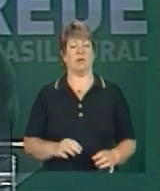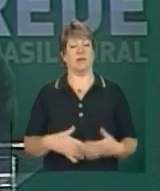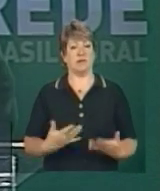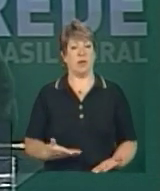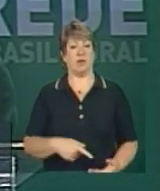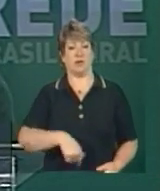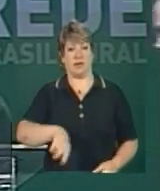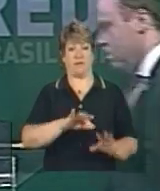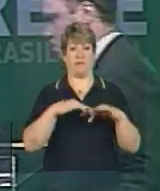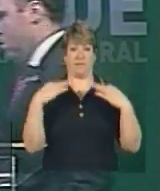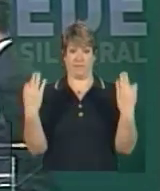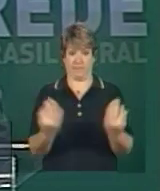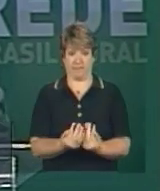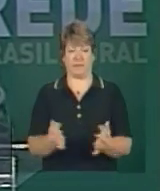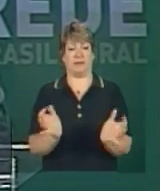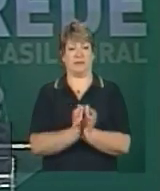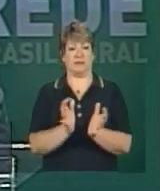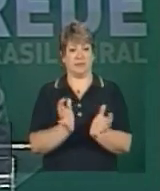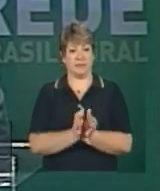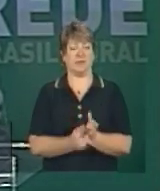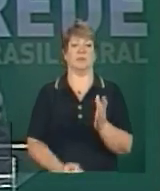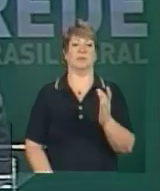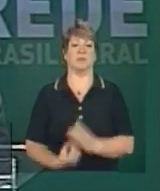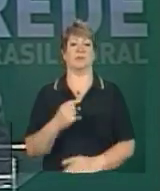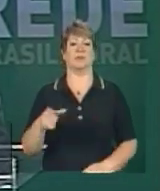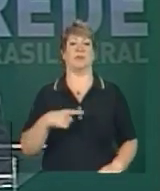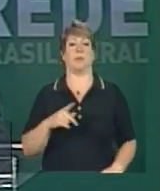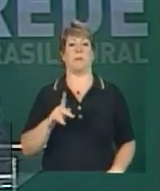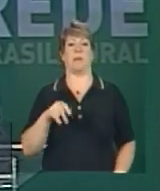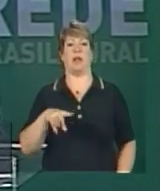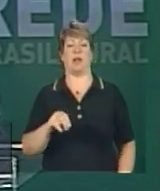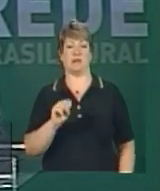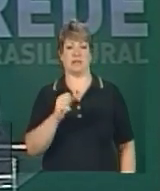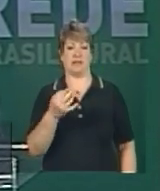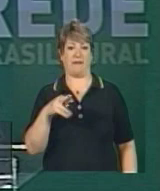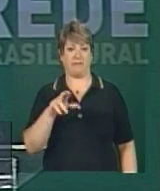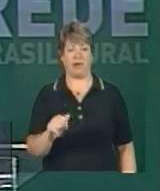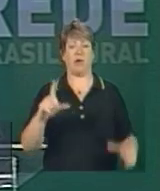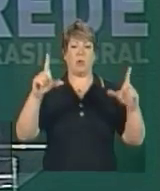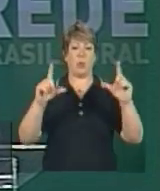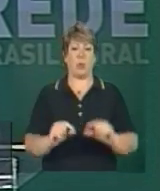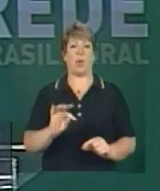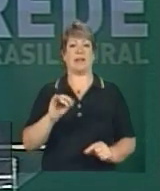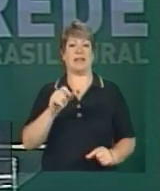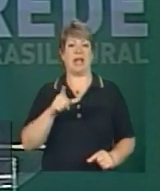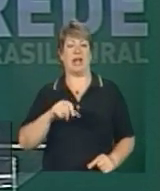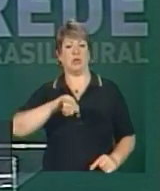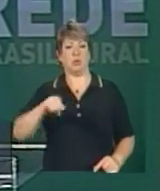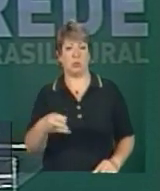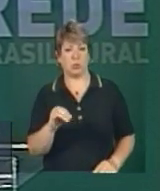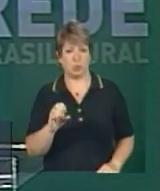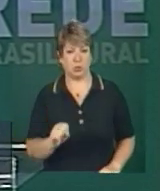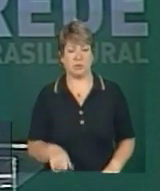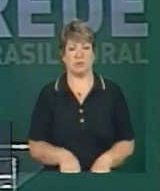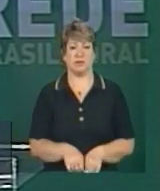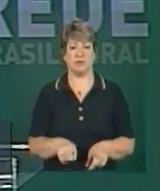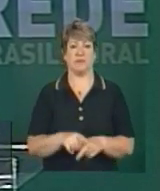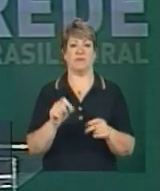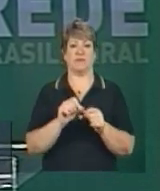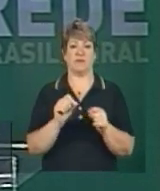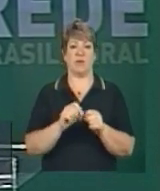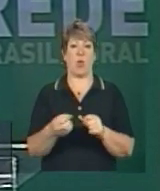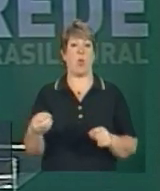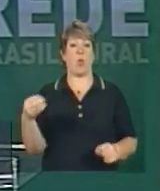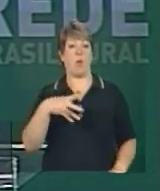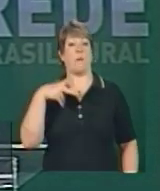direção ao mercado, nós lançamos o Plano Safra, reduzindo taxas de juros, constituindo uma nova